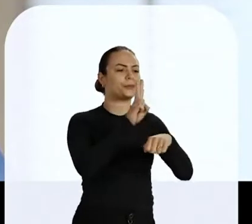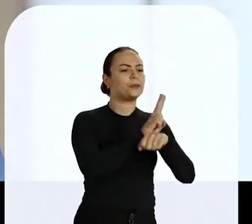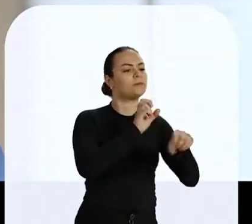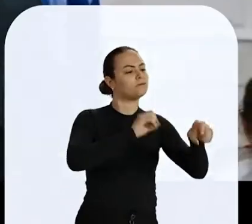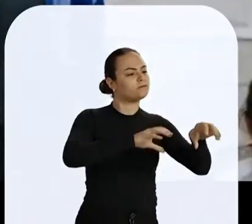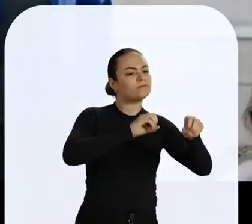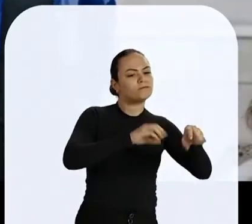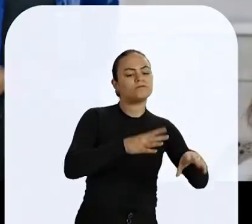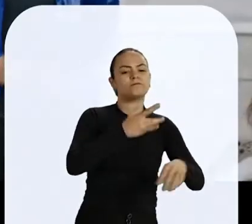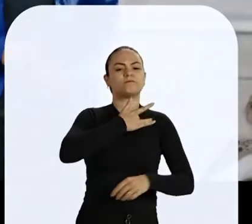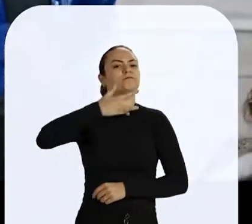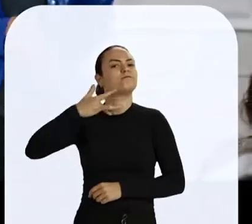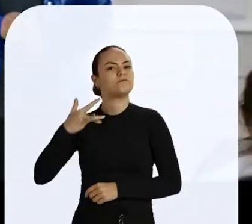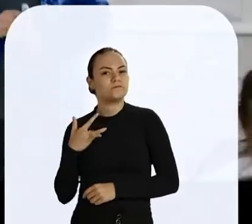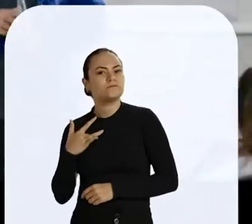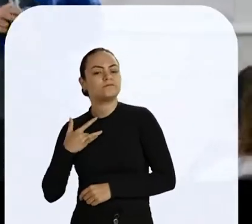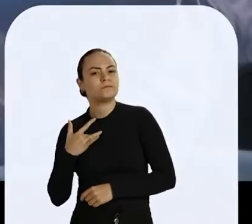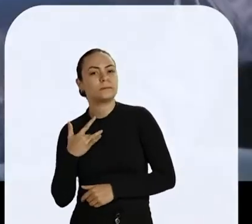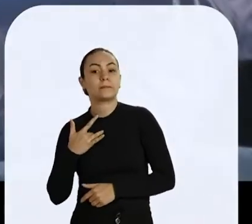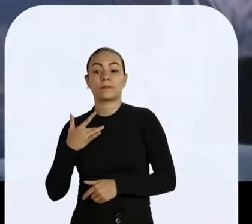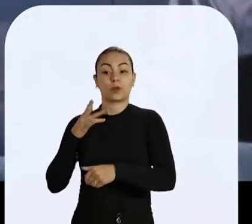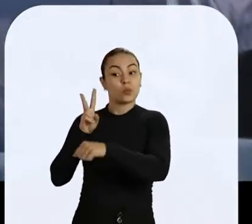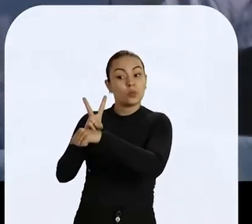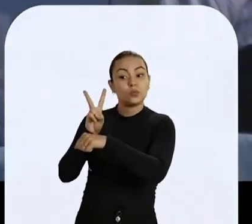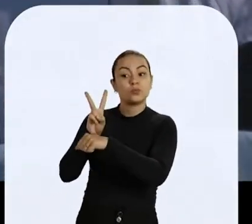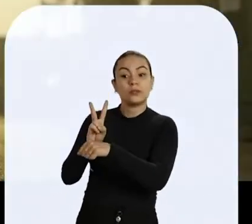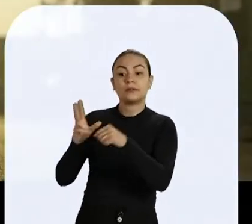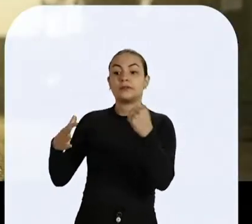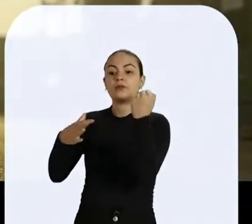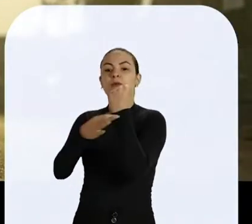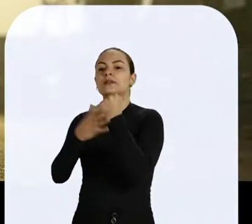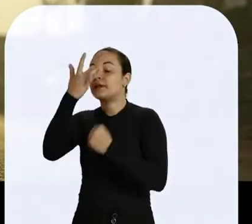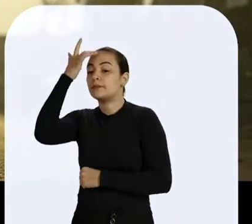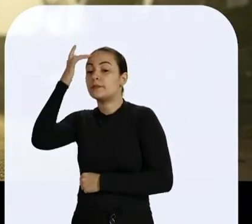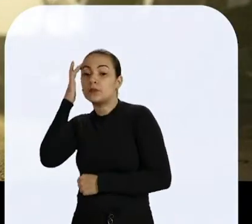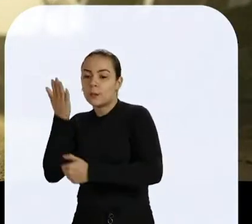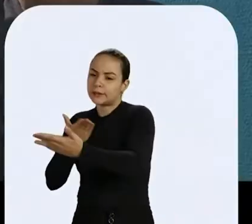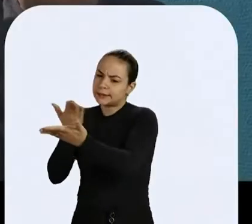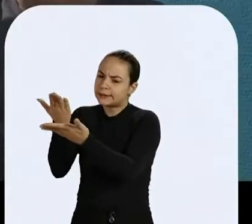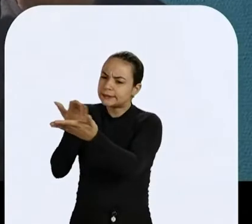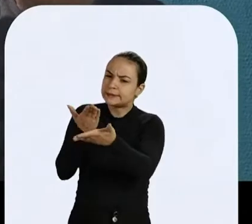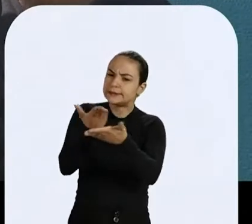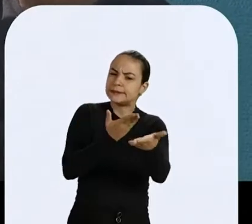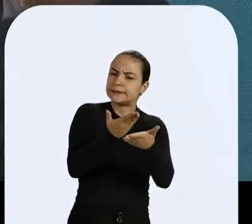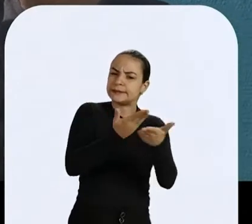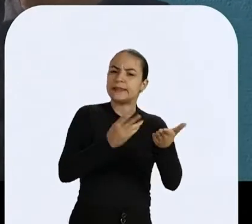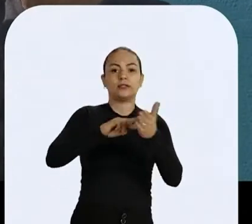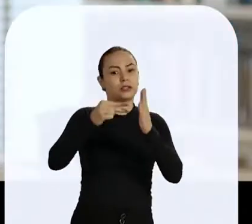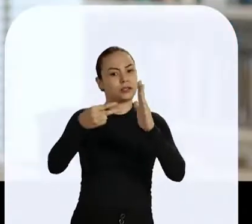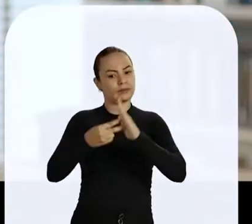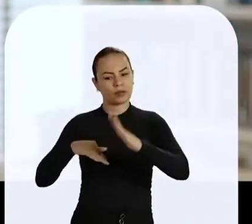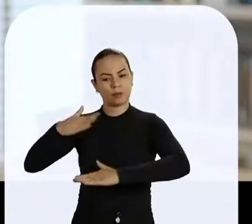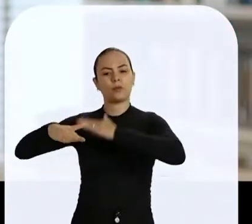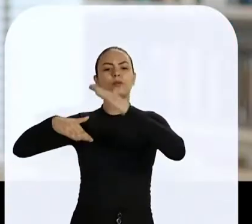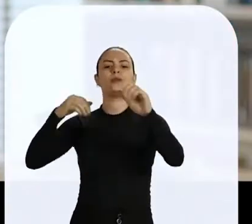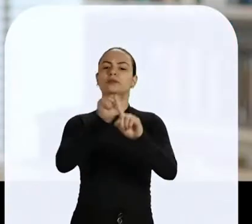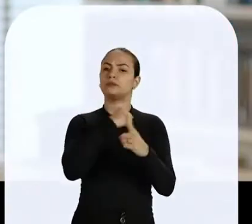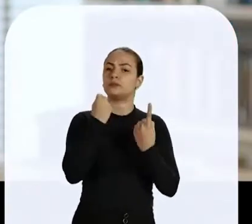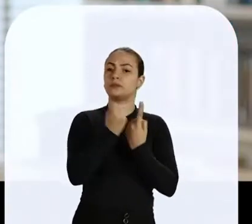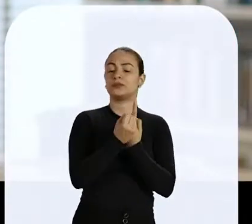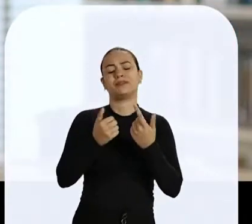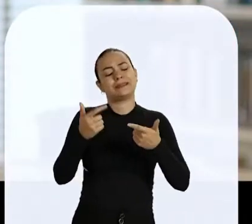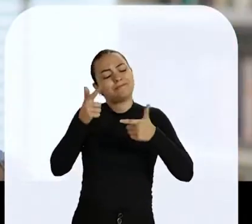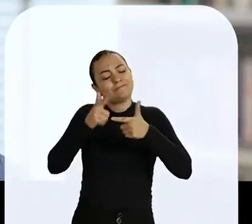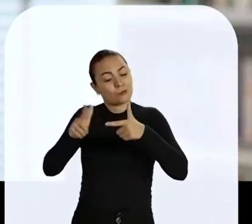econômico, cuidando melhor da educação, cuidando melhor da saúde, cuidando melhor da segurança pública, cuidando melhor também da assistência. Isso é promover o